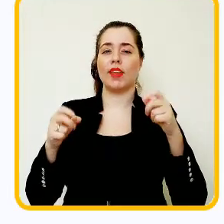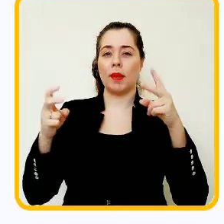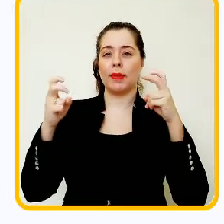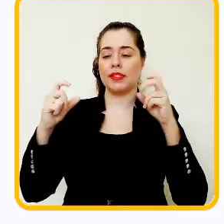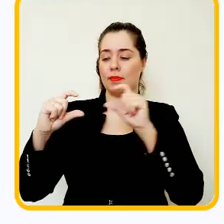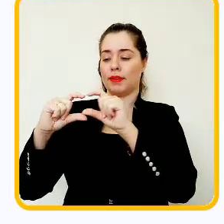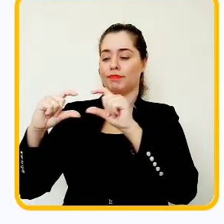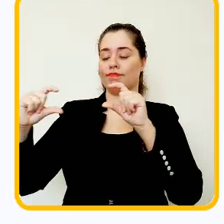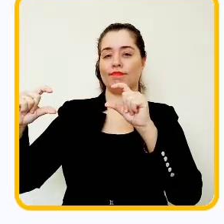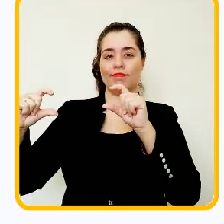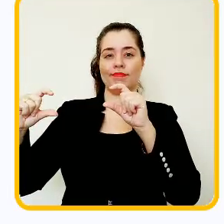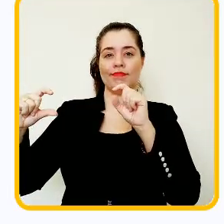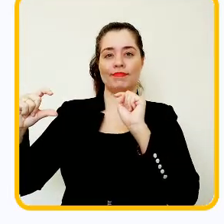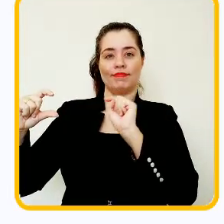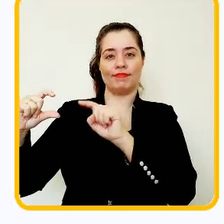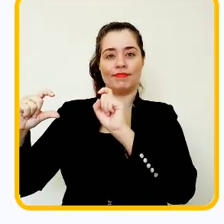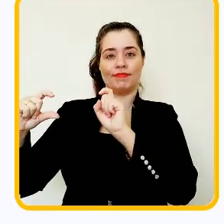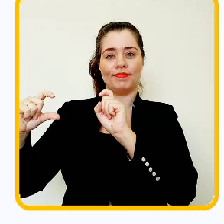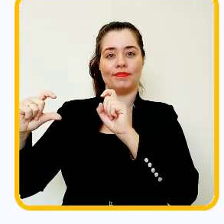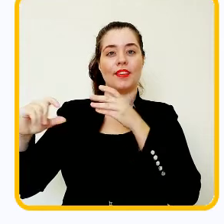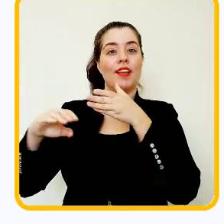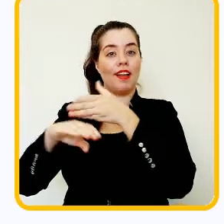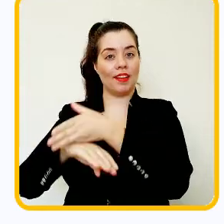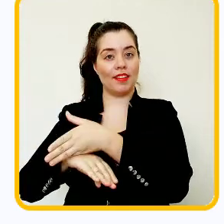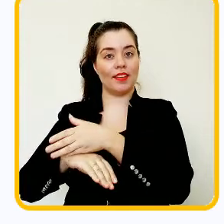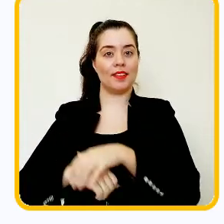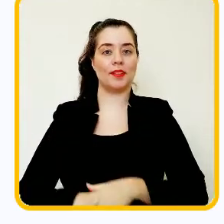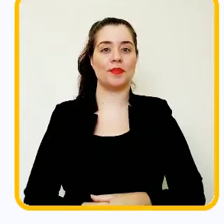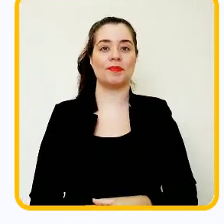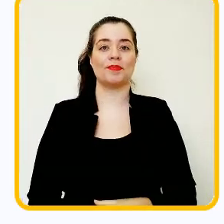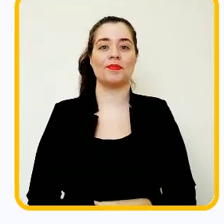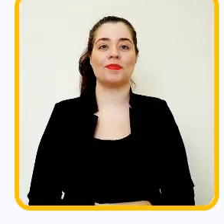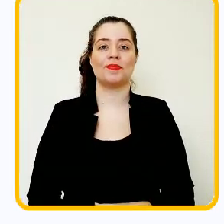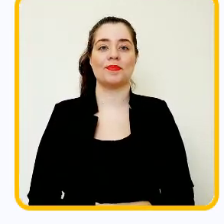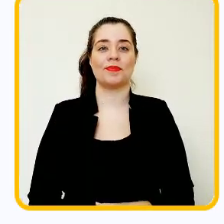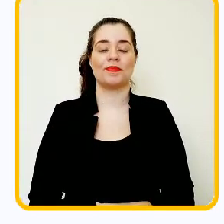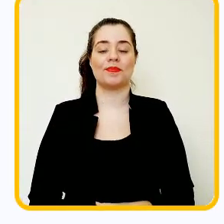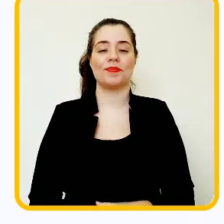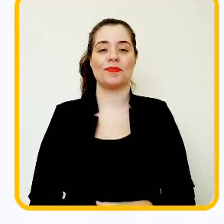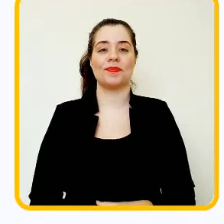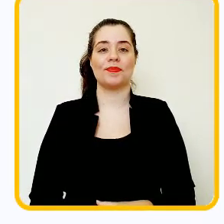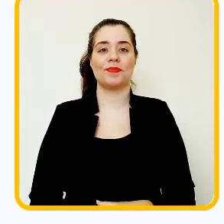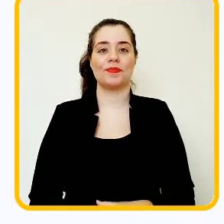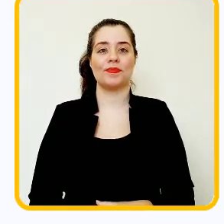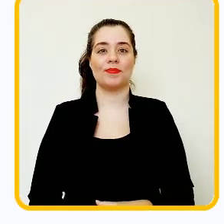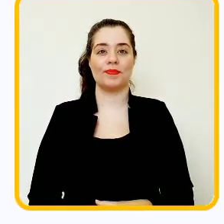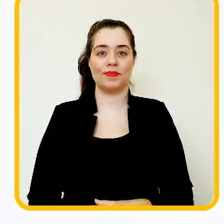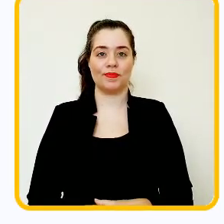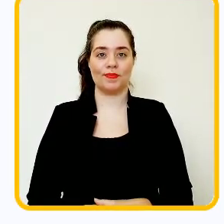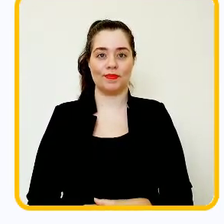Você reconhece o BigBlueBottom por e-mail deste ícone e para acessar é só clicar.